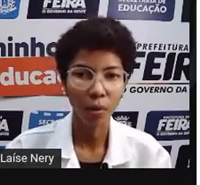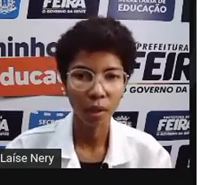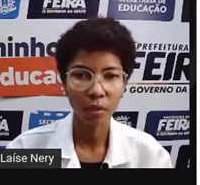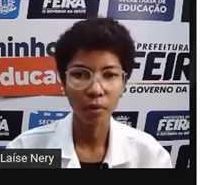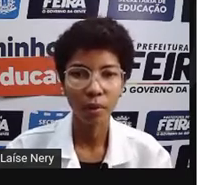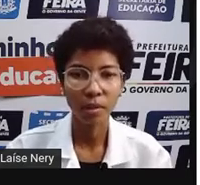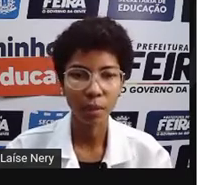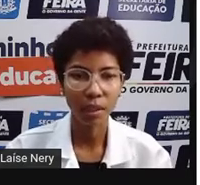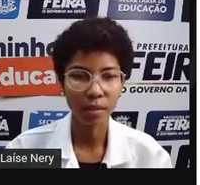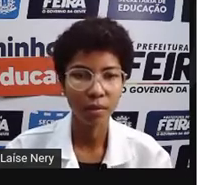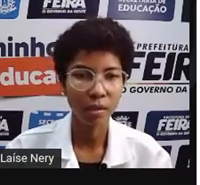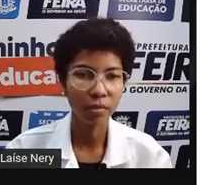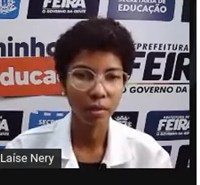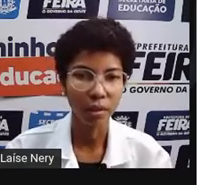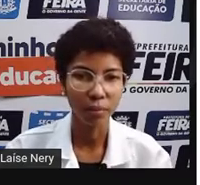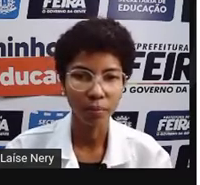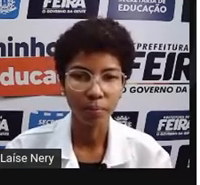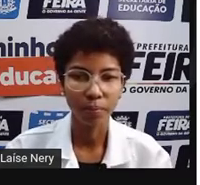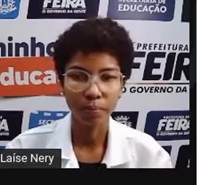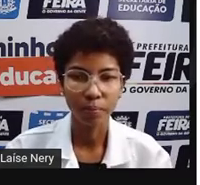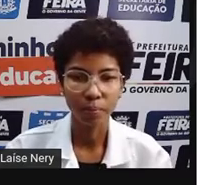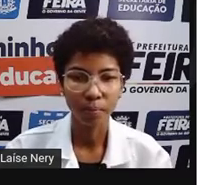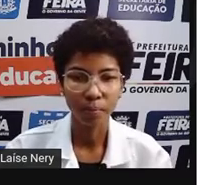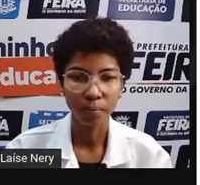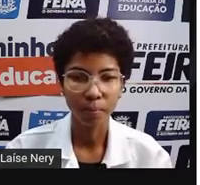agora qual é a explicação desse vídeo.